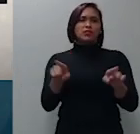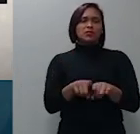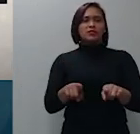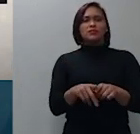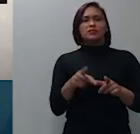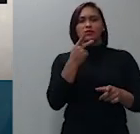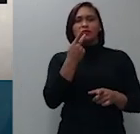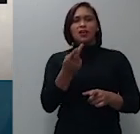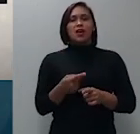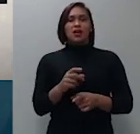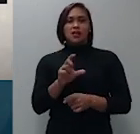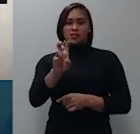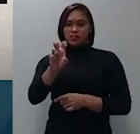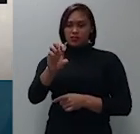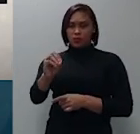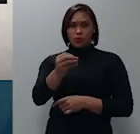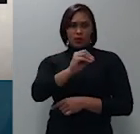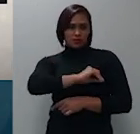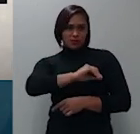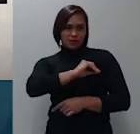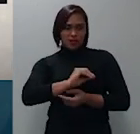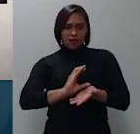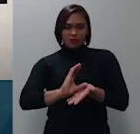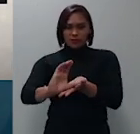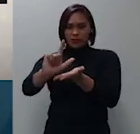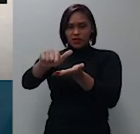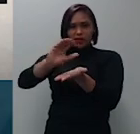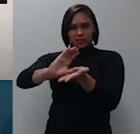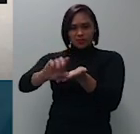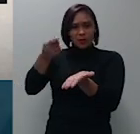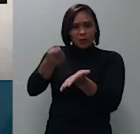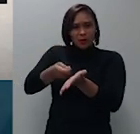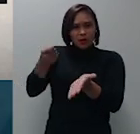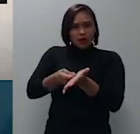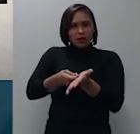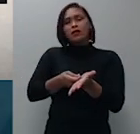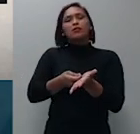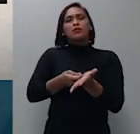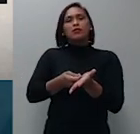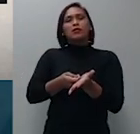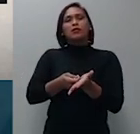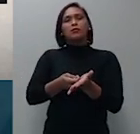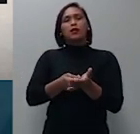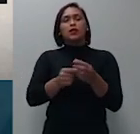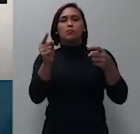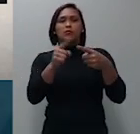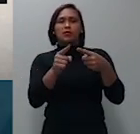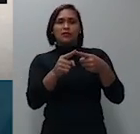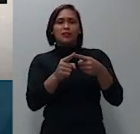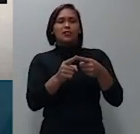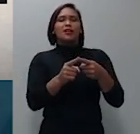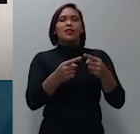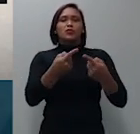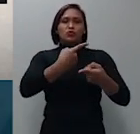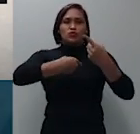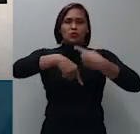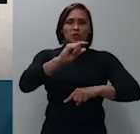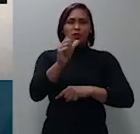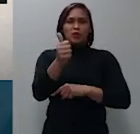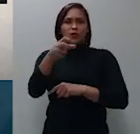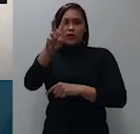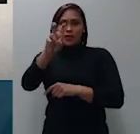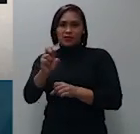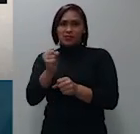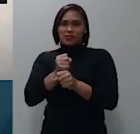deverão optar por receber seu pagamento em ponto um prazo superior a 15 anos o que